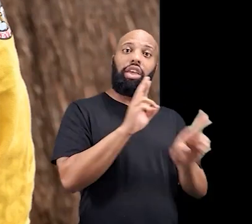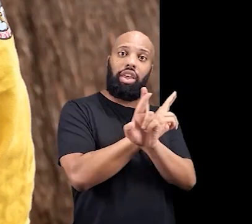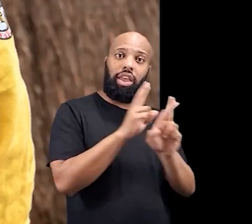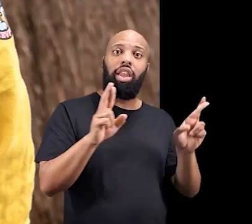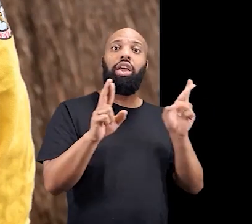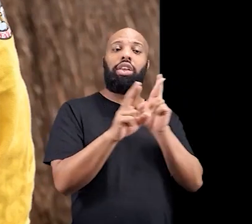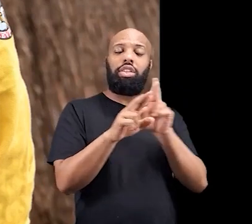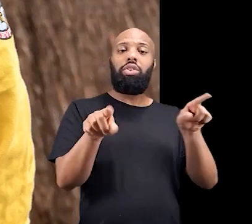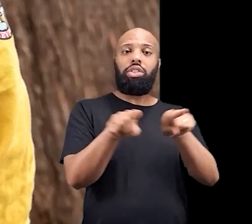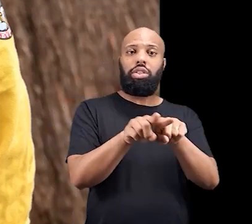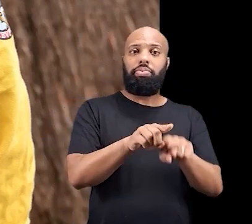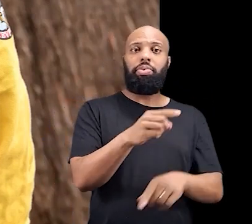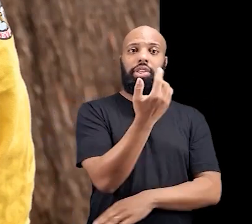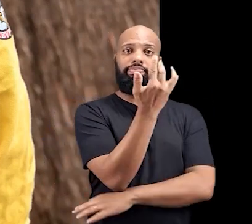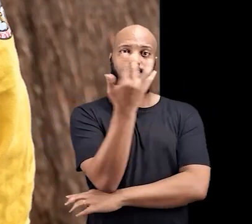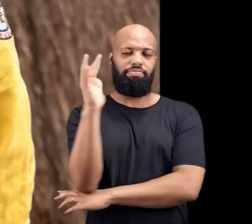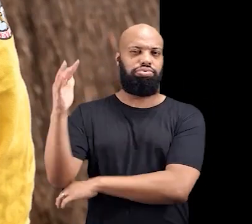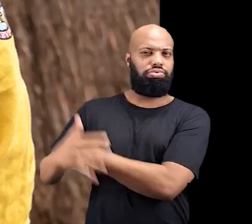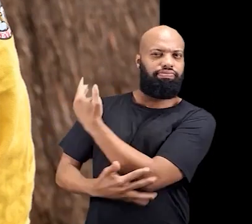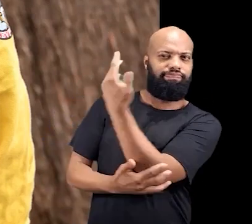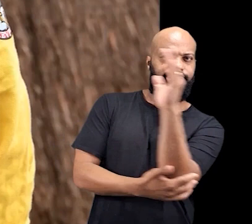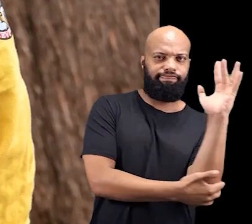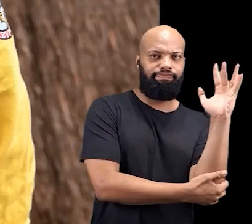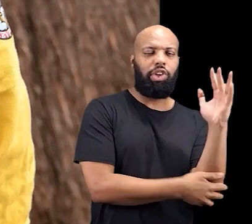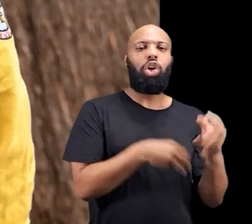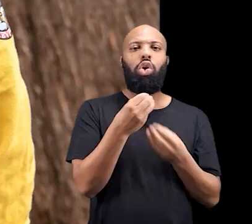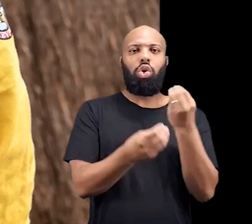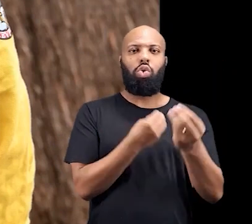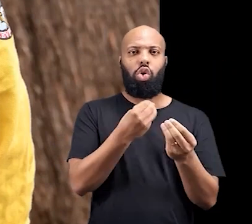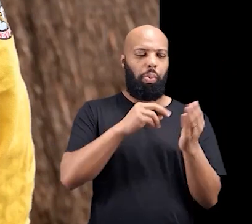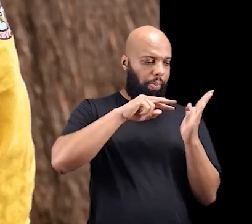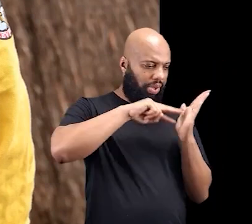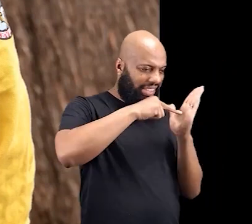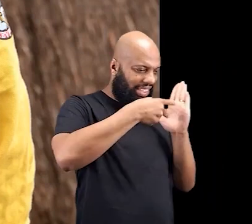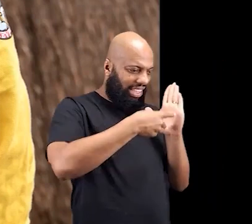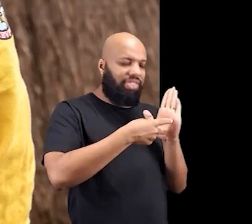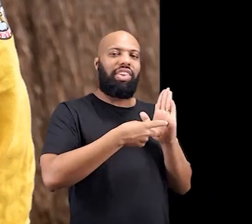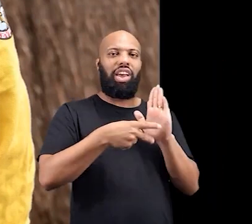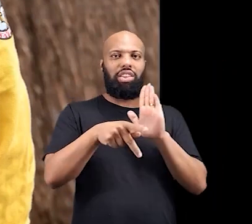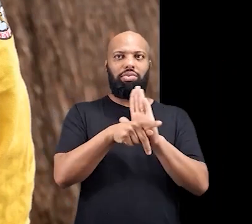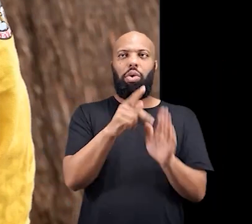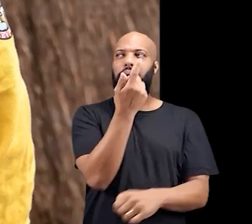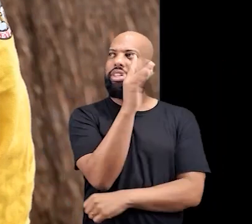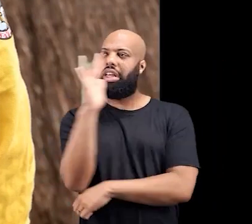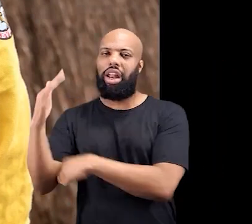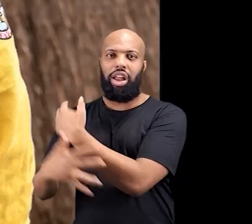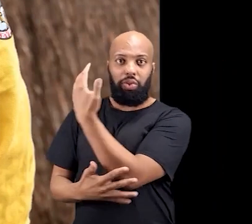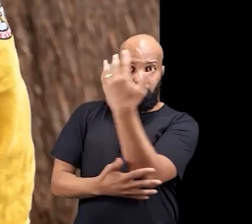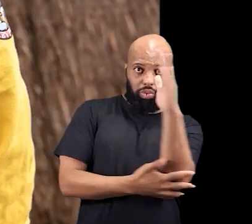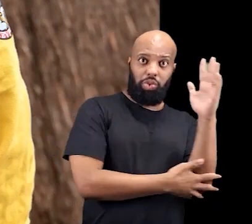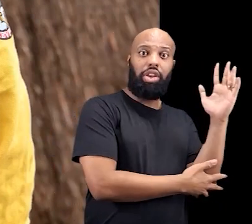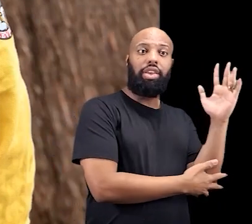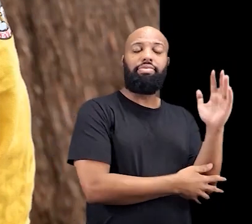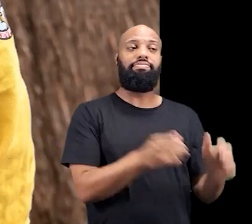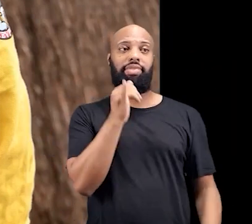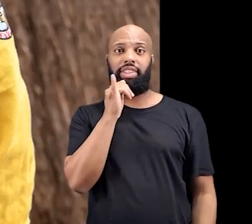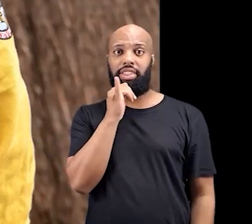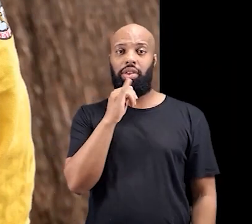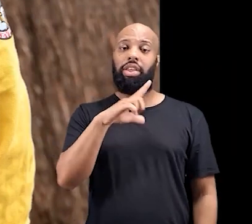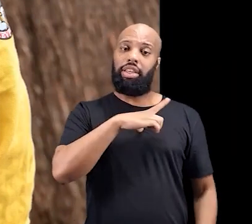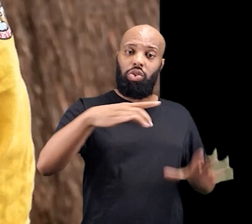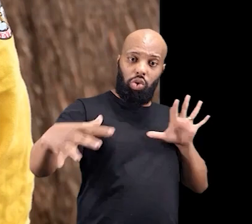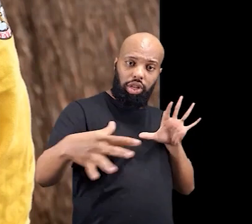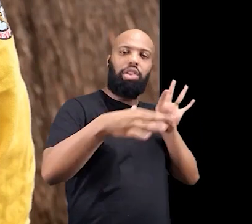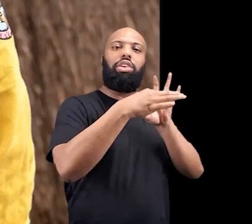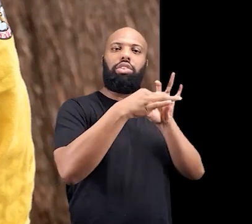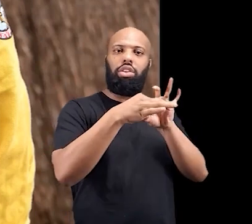está intimamente relacionado com a natureza, como todos os sinais da natureza, como eu pude descrever aqui,